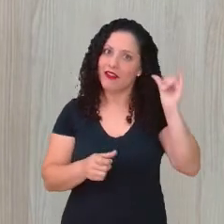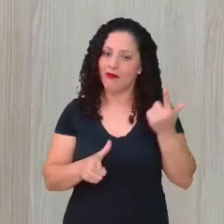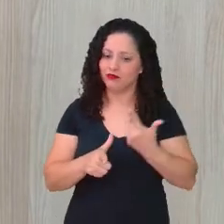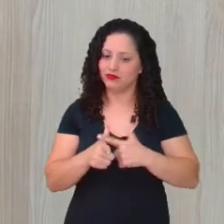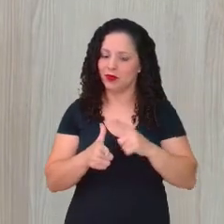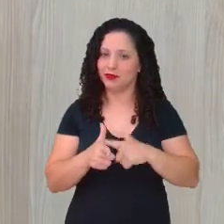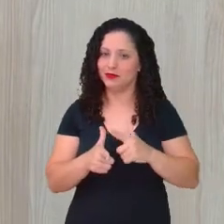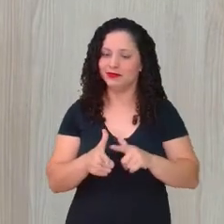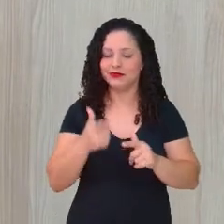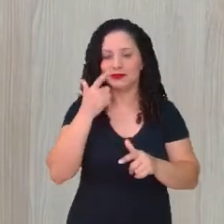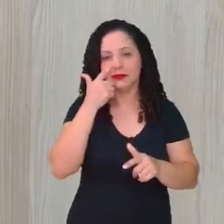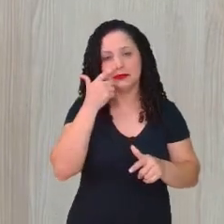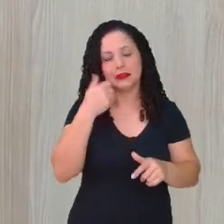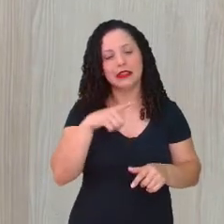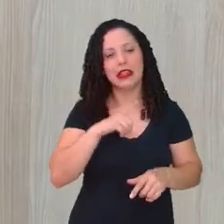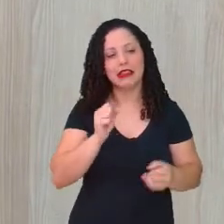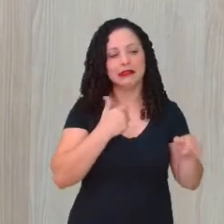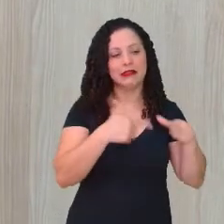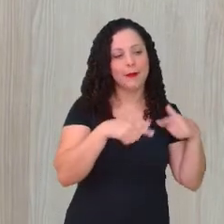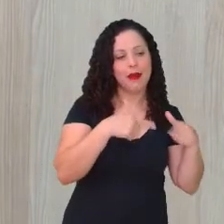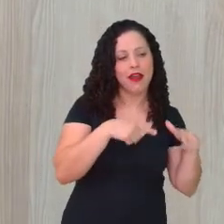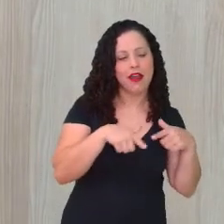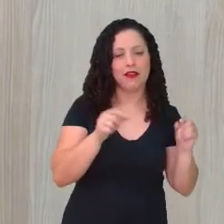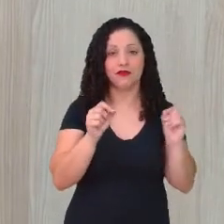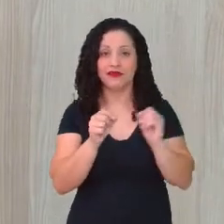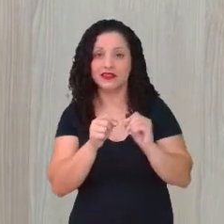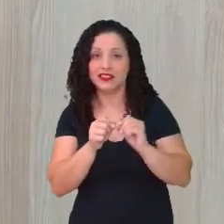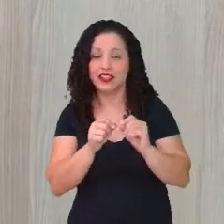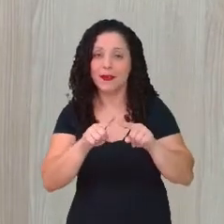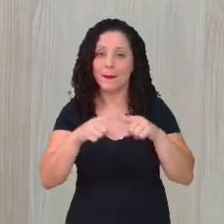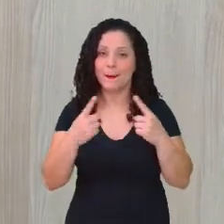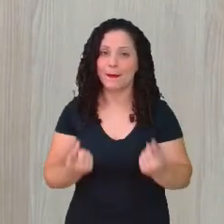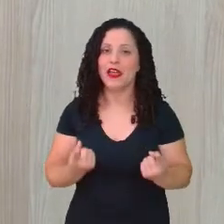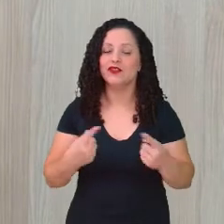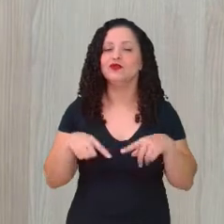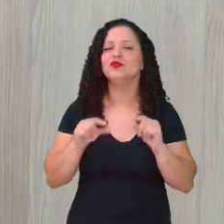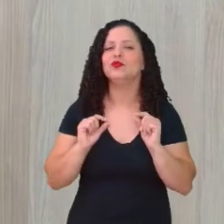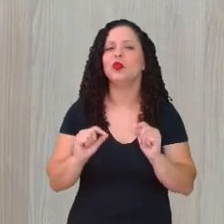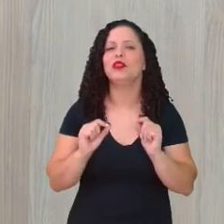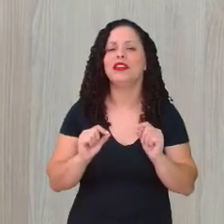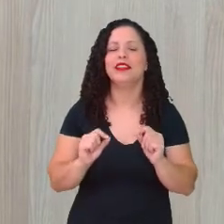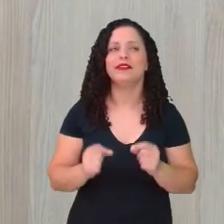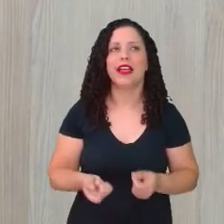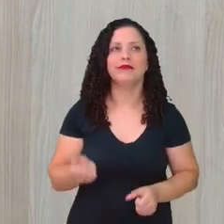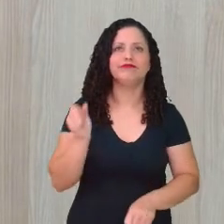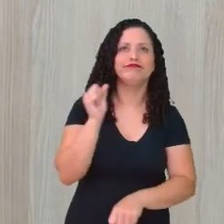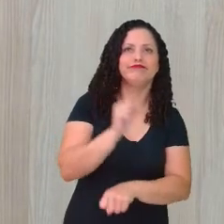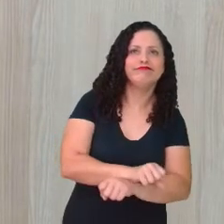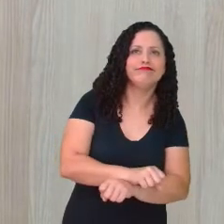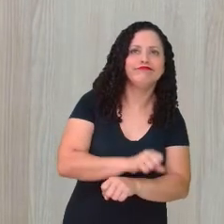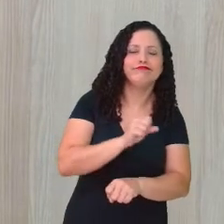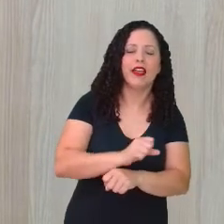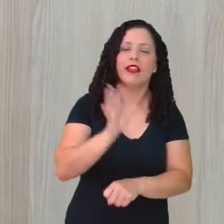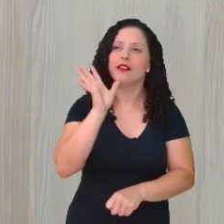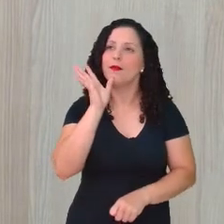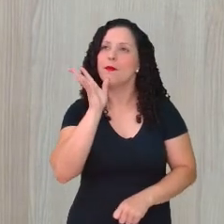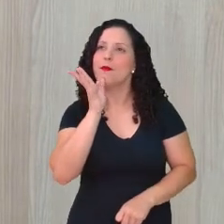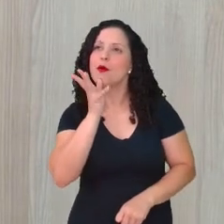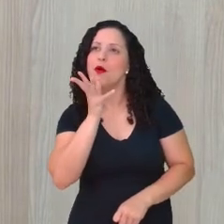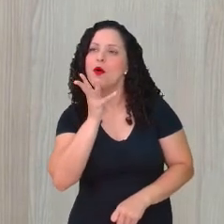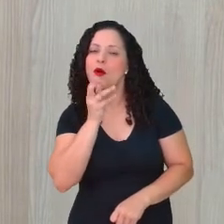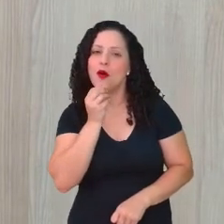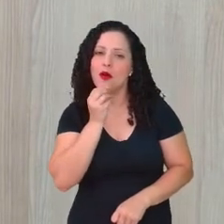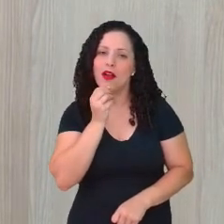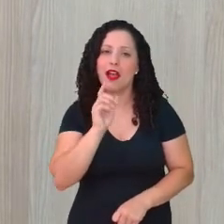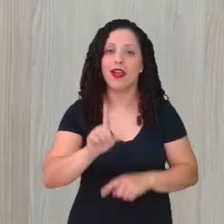às vezes, a gente tem um trabalho para fazer e a gente resolve fazer o trabalho muito em cima da hora. Isso gera um